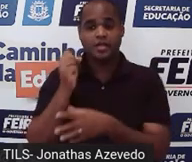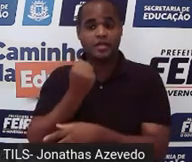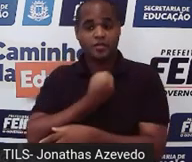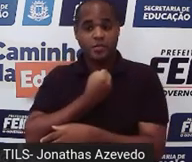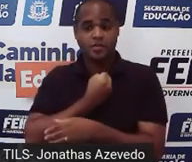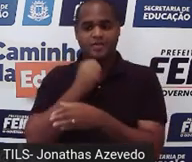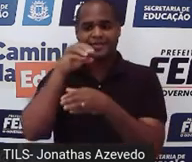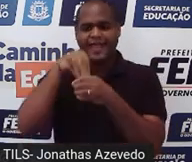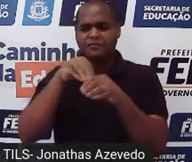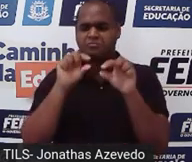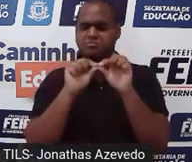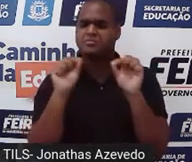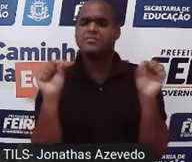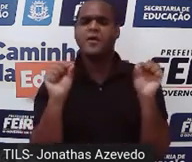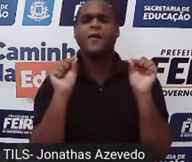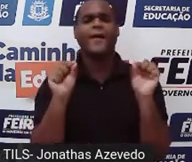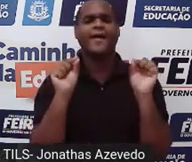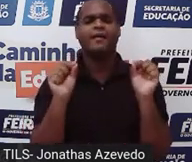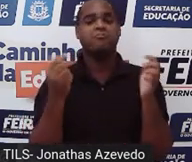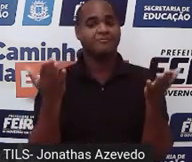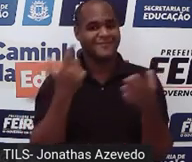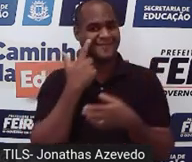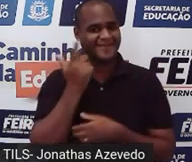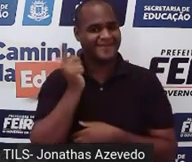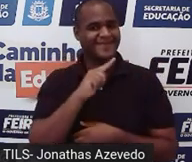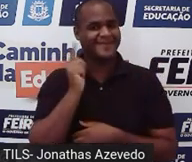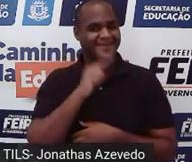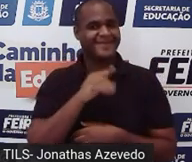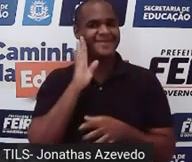numérica? Acontece uma coisa muito bacana. Olha só.